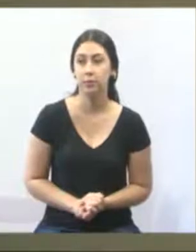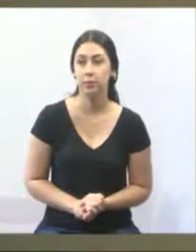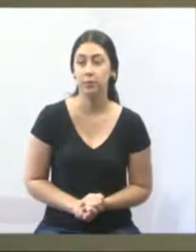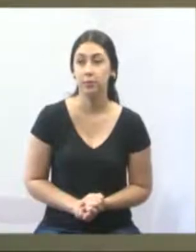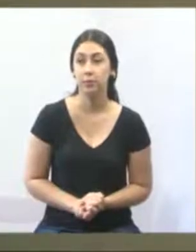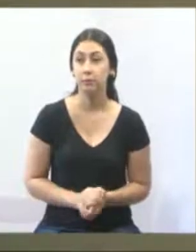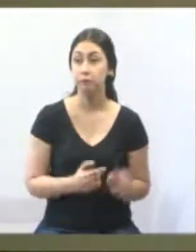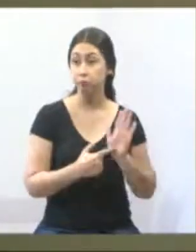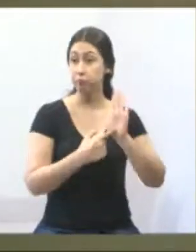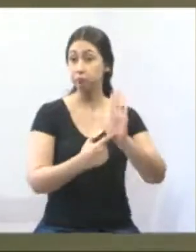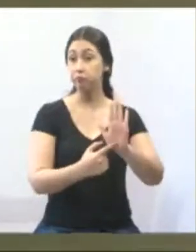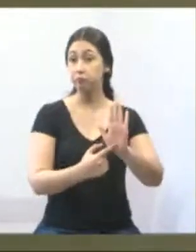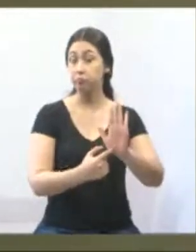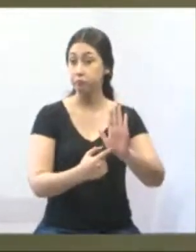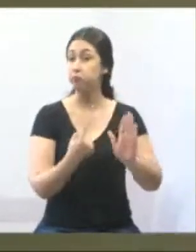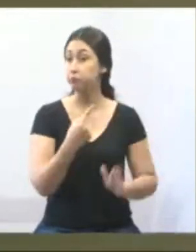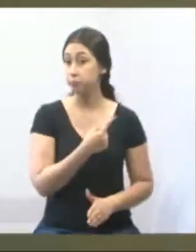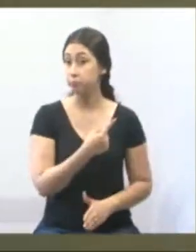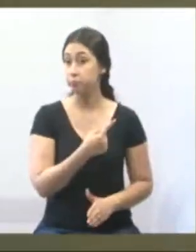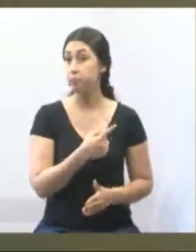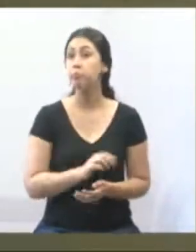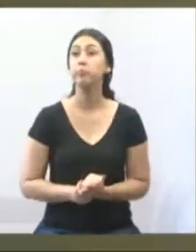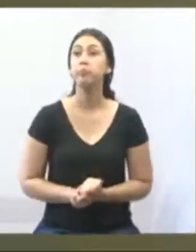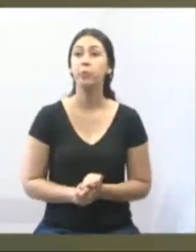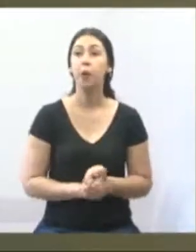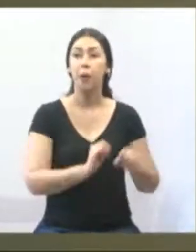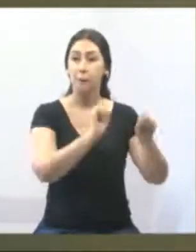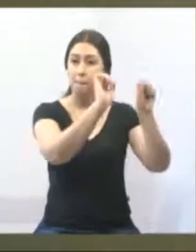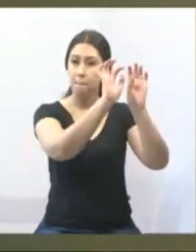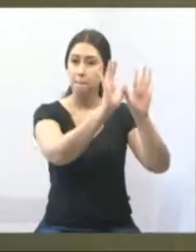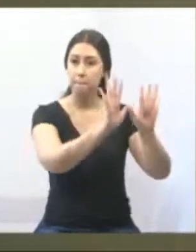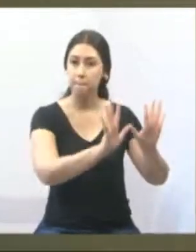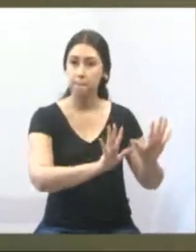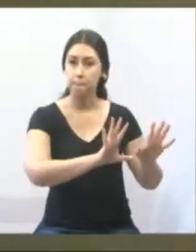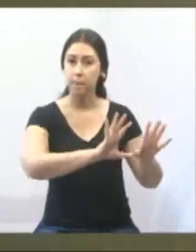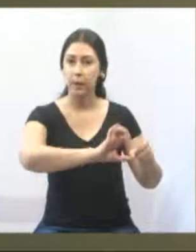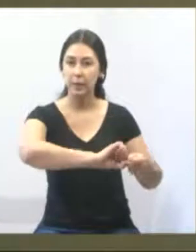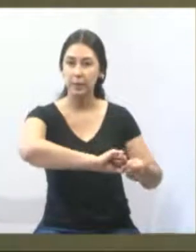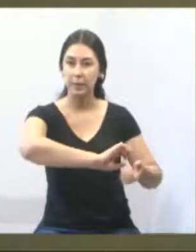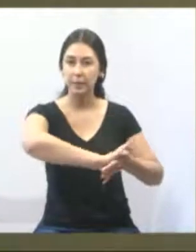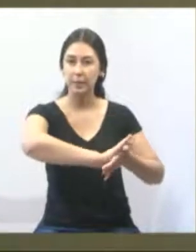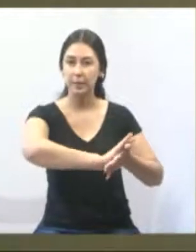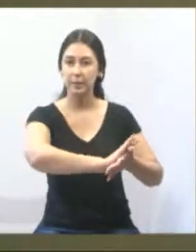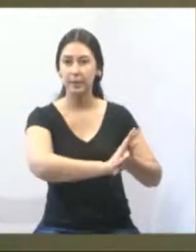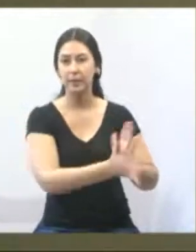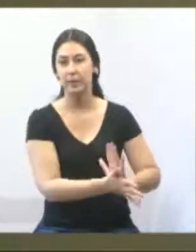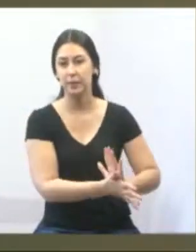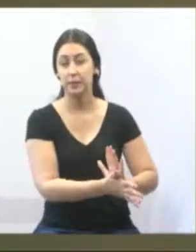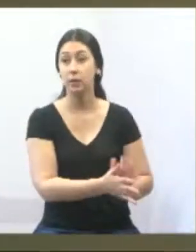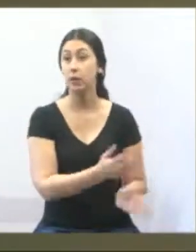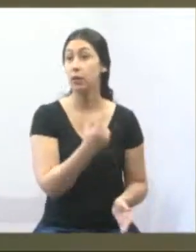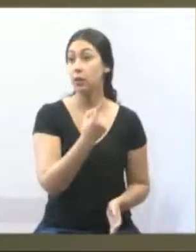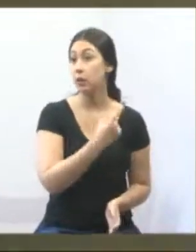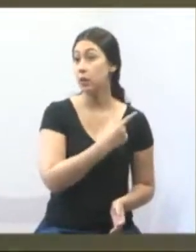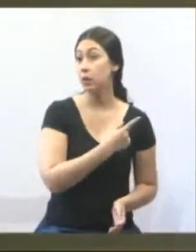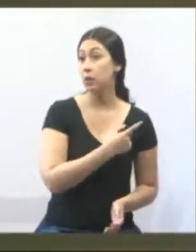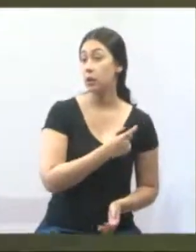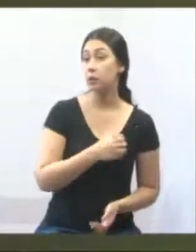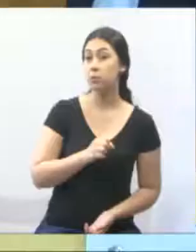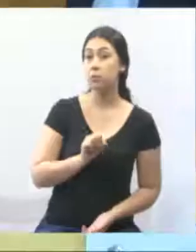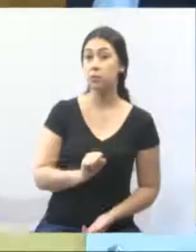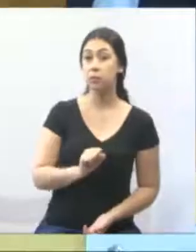Isso aí dá para ver, né? É um Alambrado também. Isso aqui fica lá no Jardim Santa